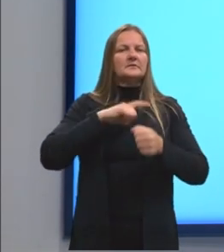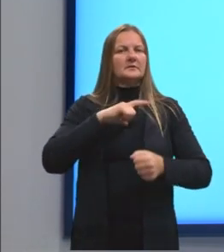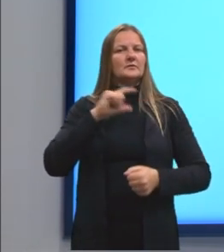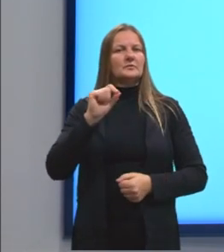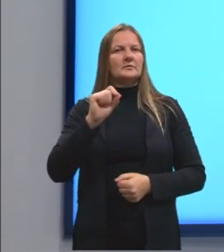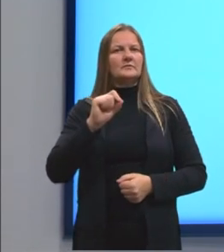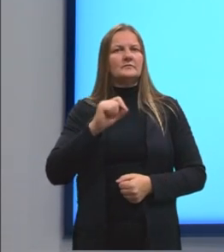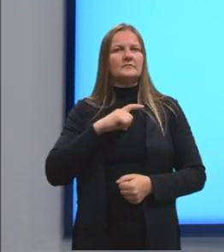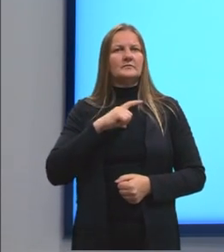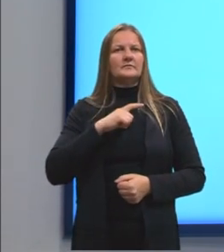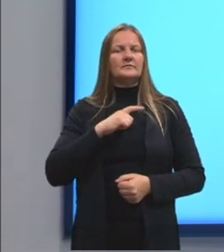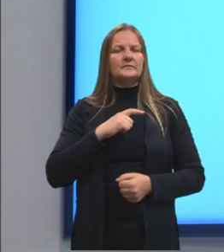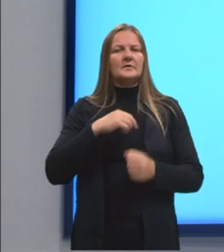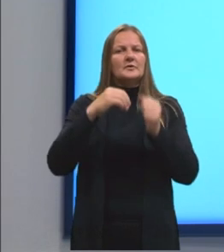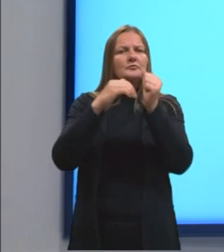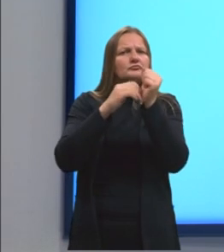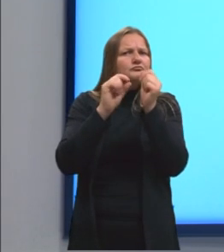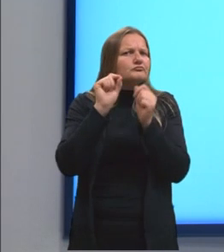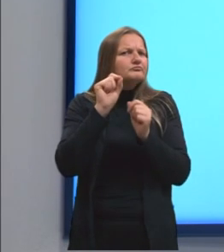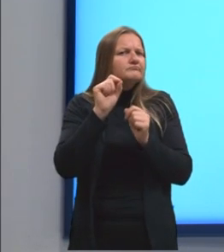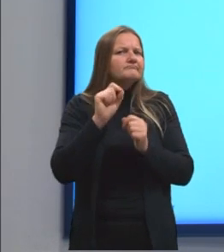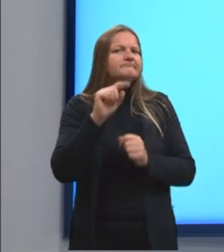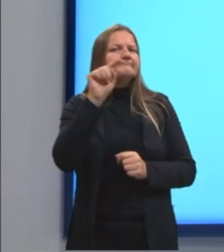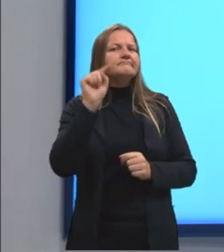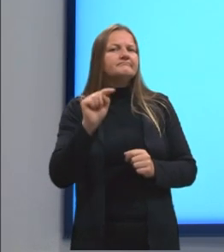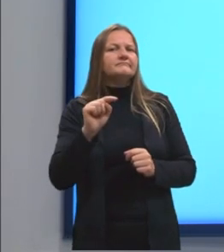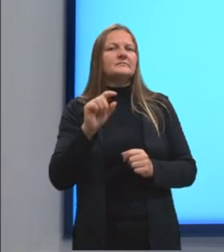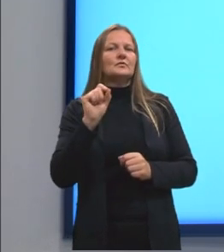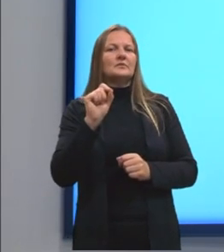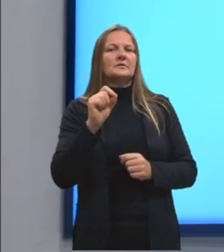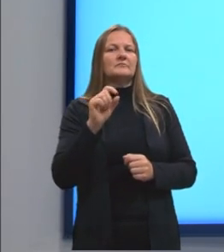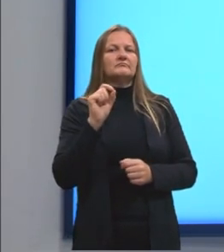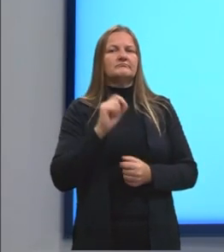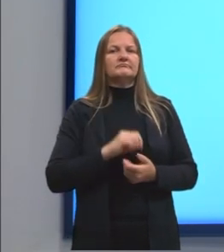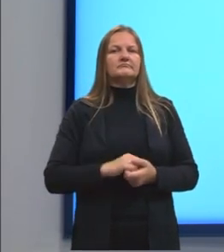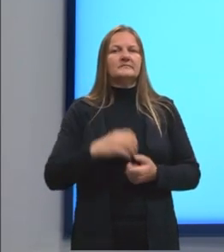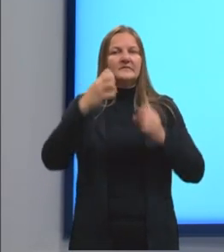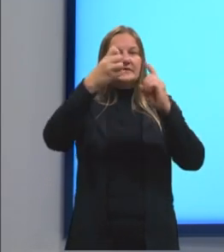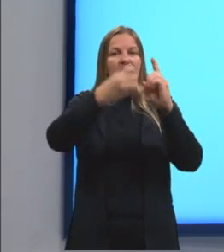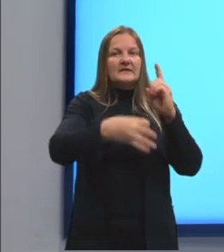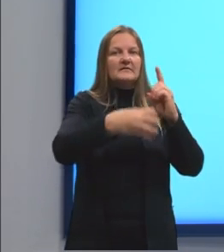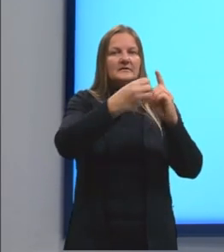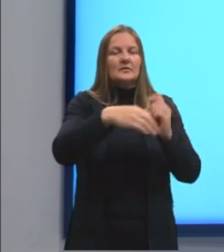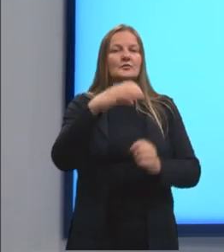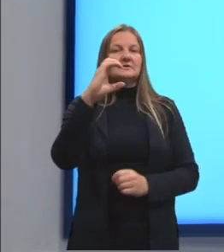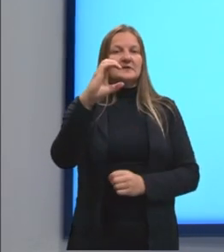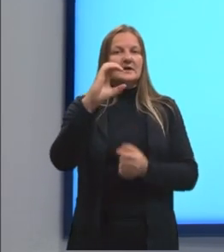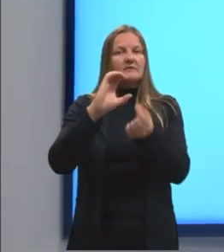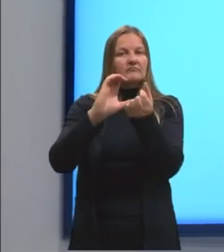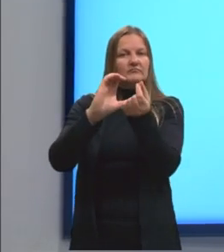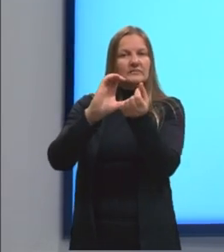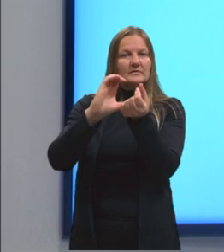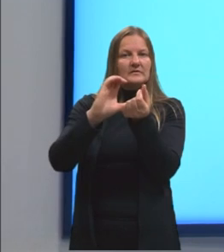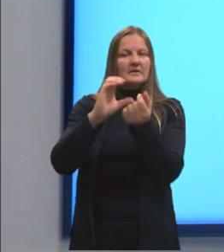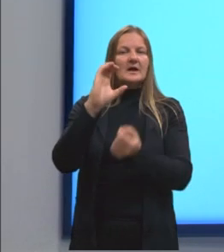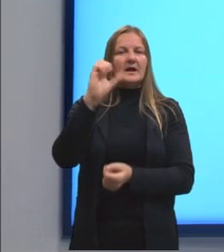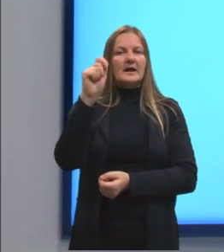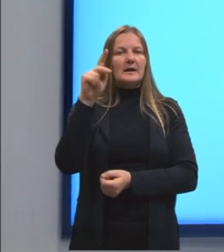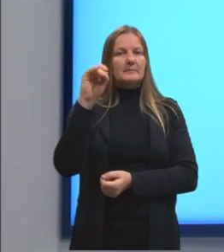as nossas incógnitas, então, determinar o que é cada uma. O C, que é o capital, é o valor